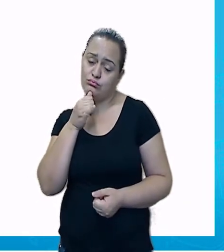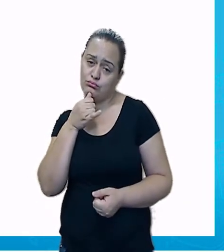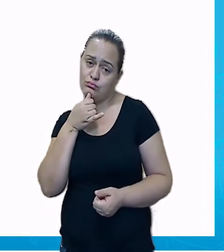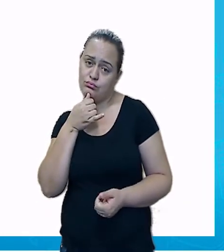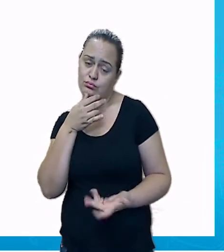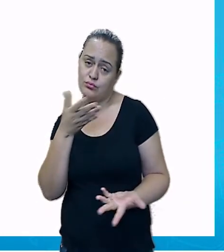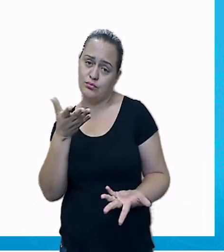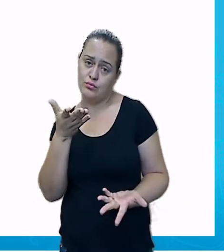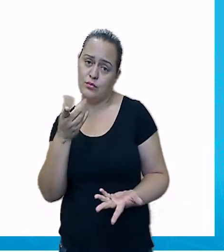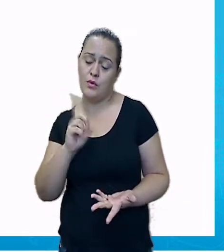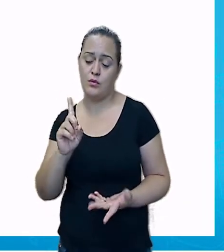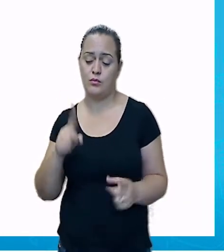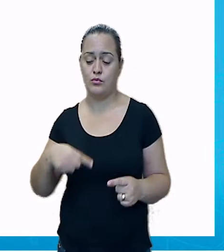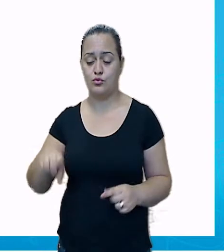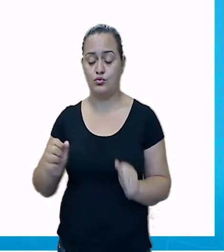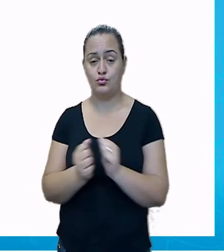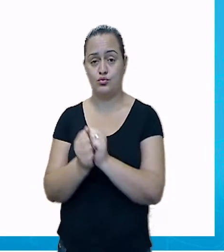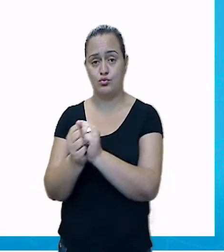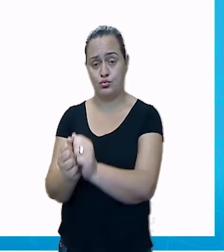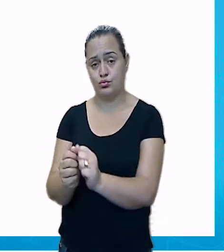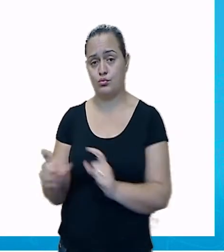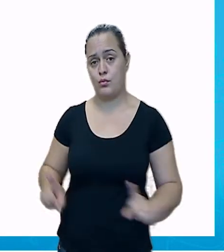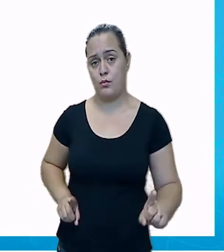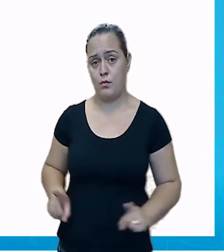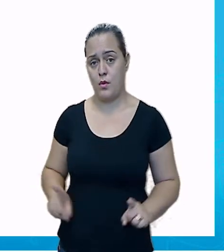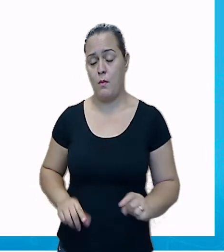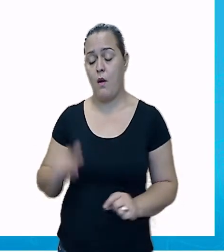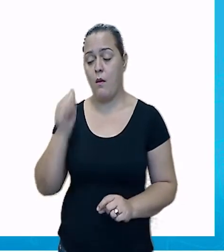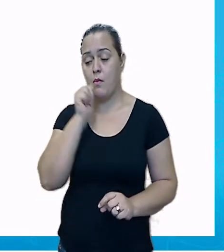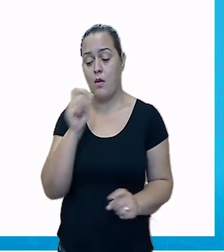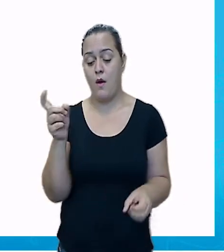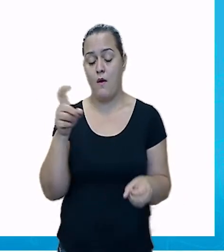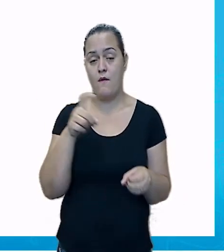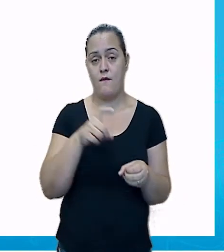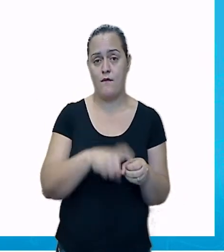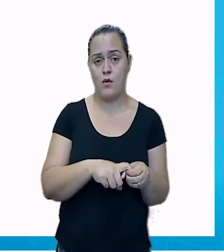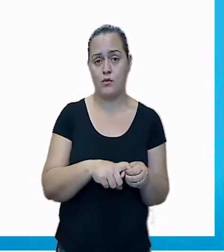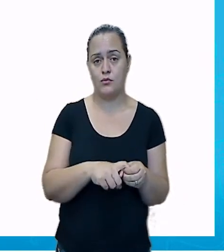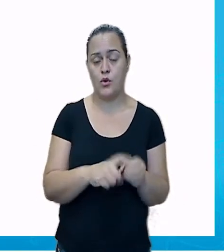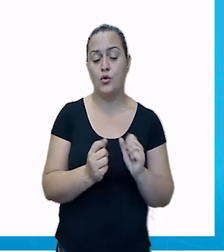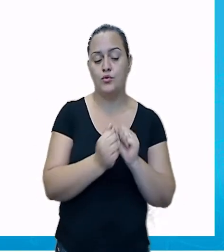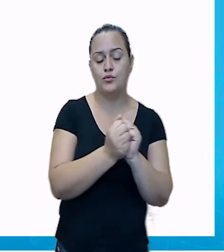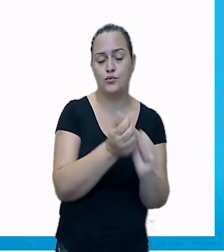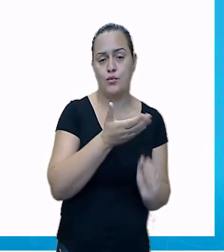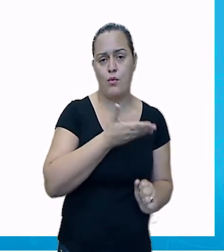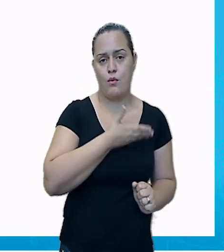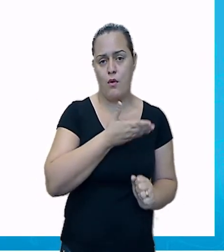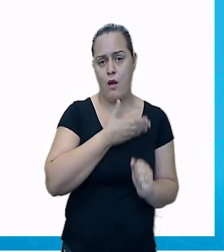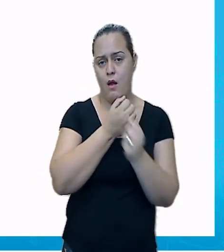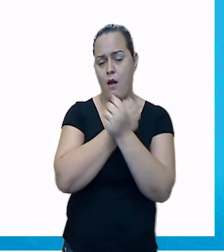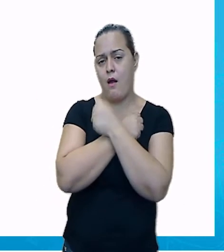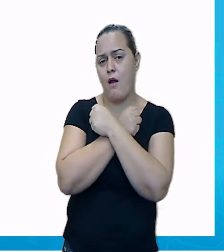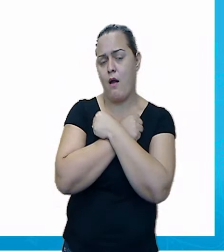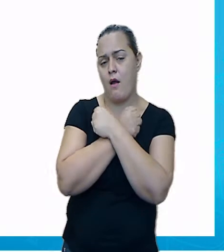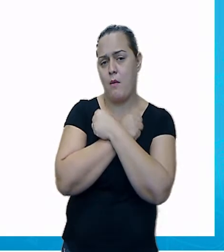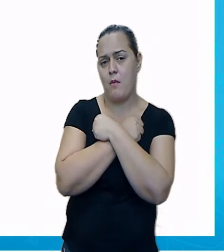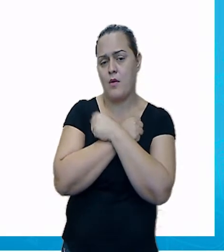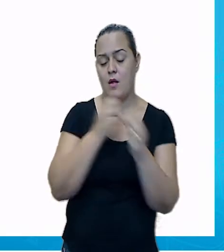não acompanhar Miguel, Camila vai com seus amigos abraçar a sua nova professora, Isabel.